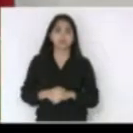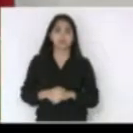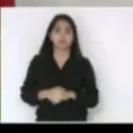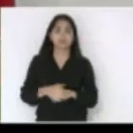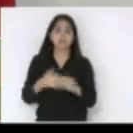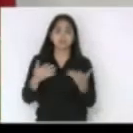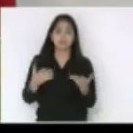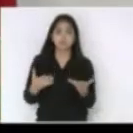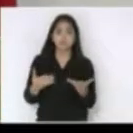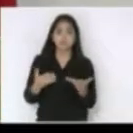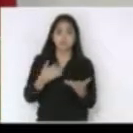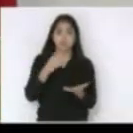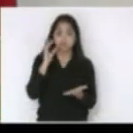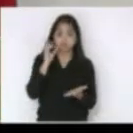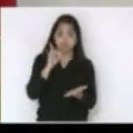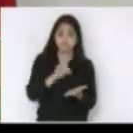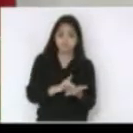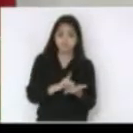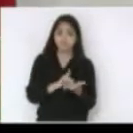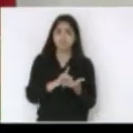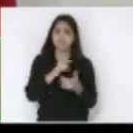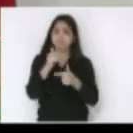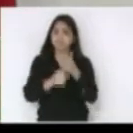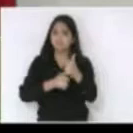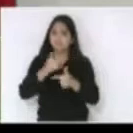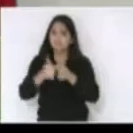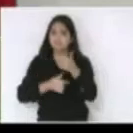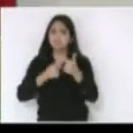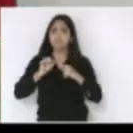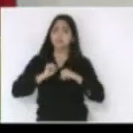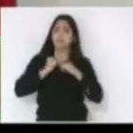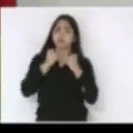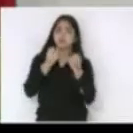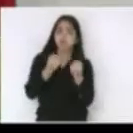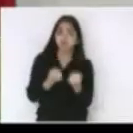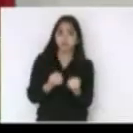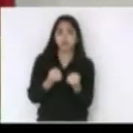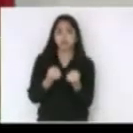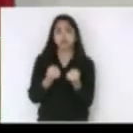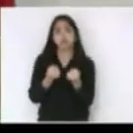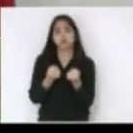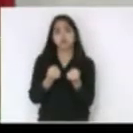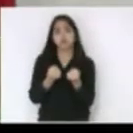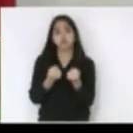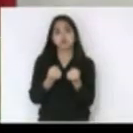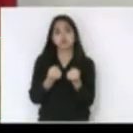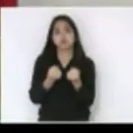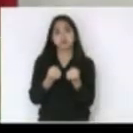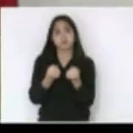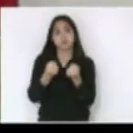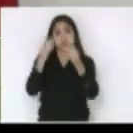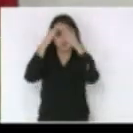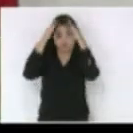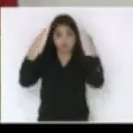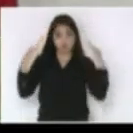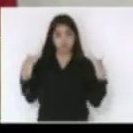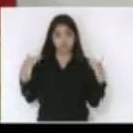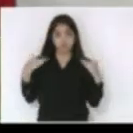pelo reconhecimento trabalho dedicação das irmãs